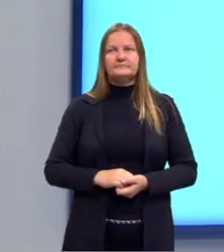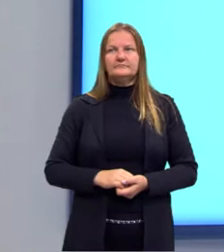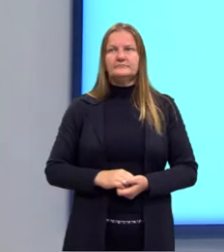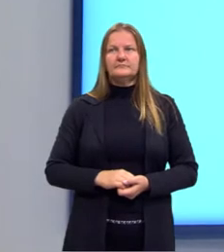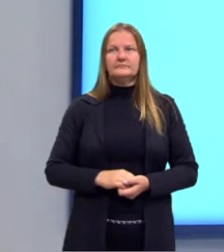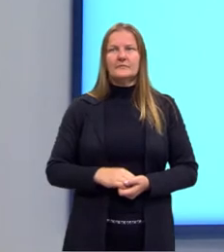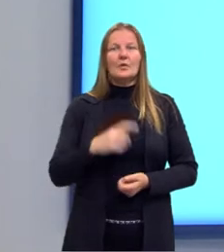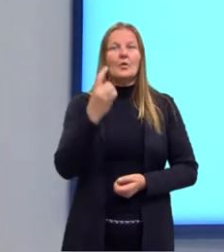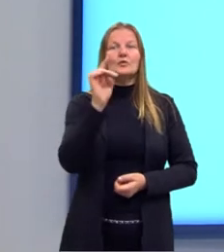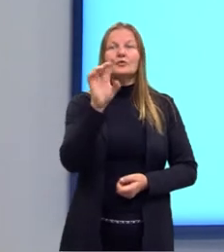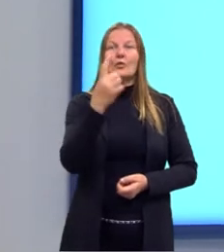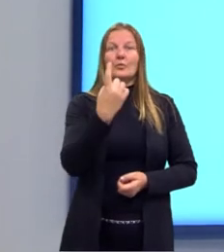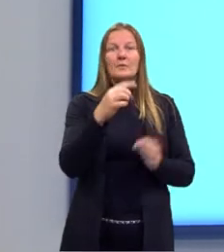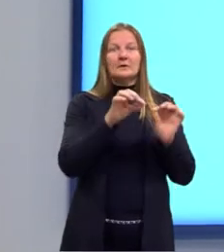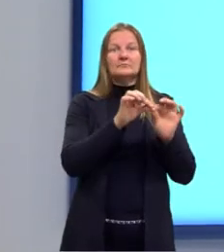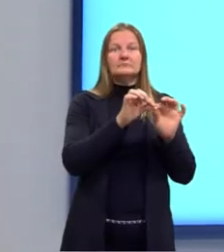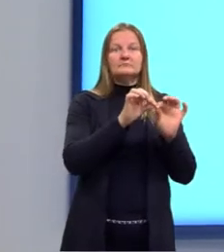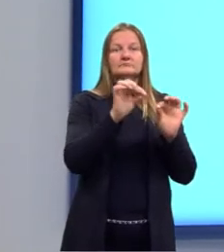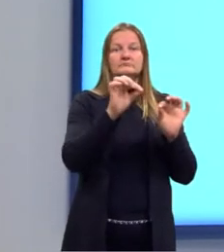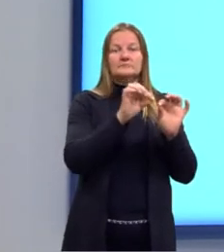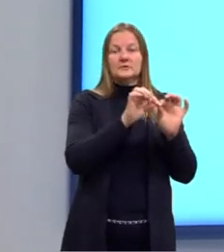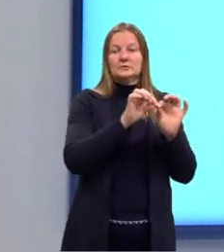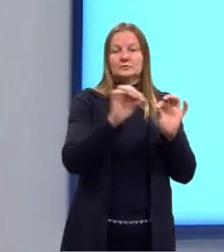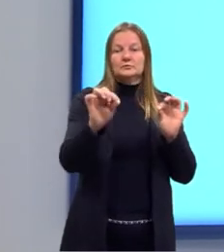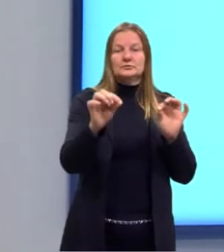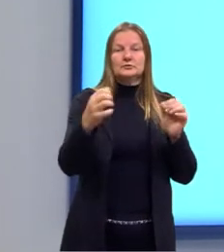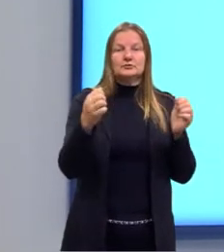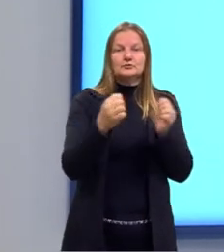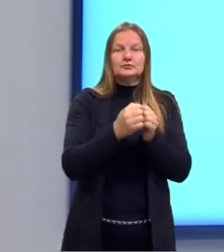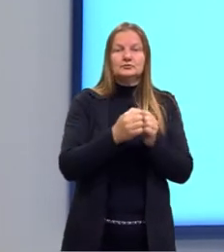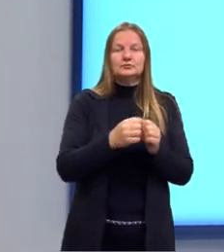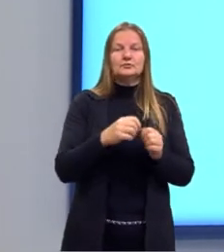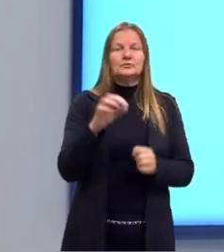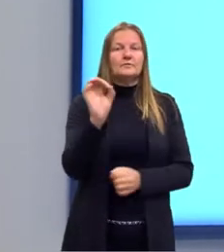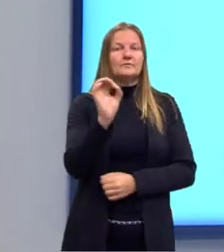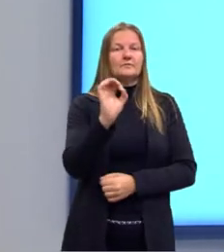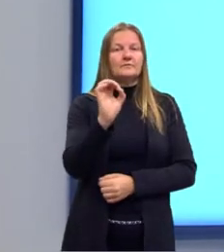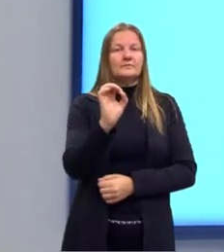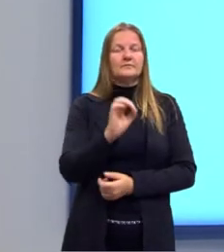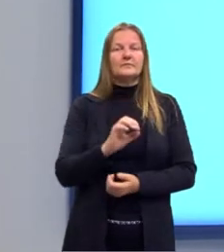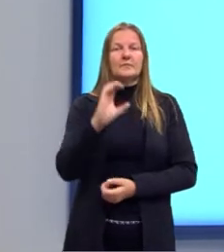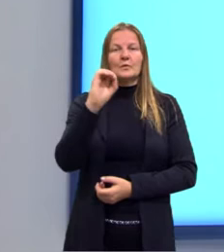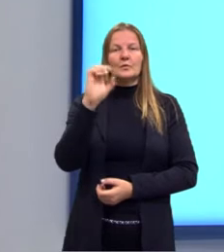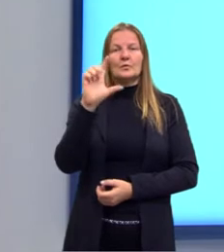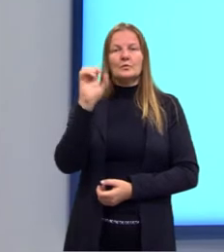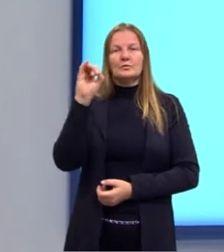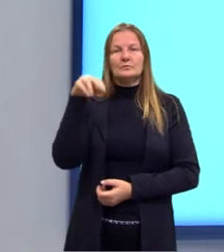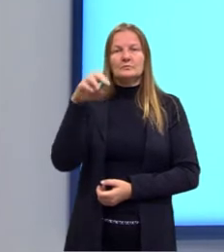em uma só reta. Então, eles são chamados de pontos não colineares.